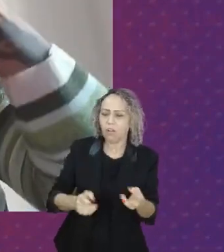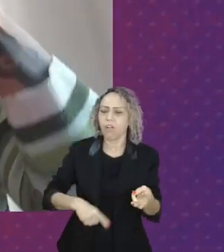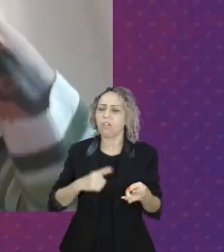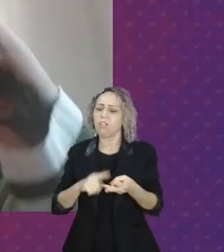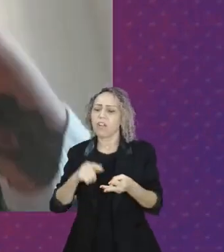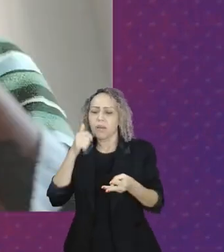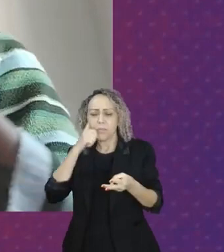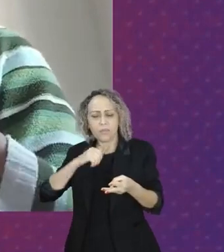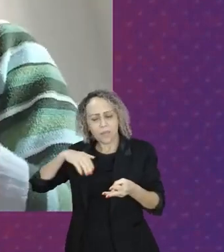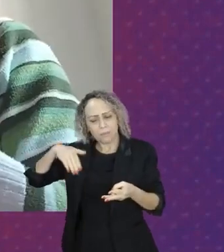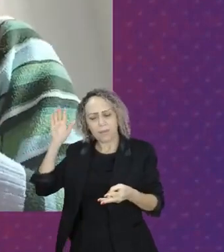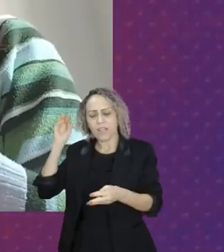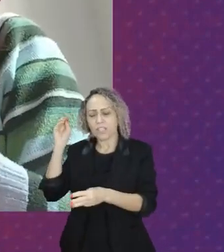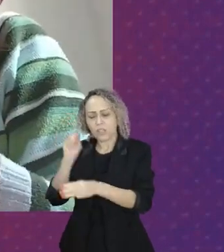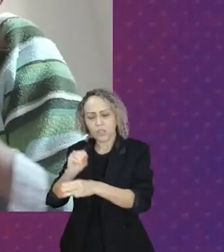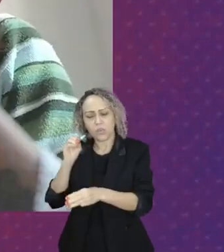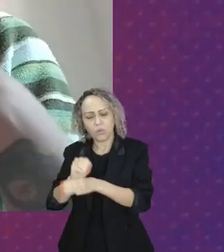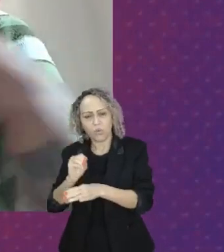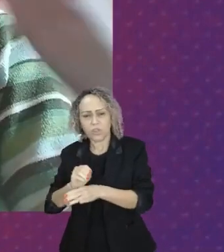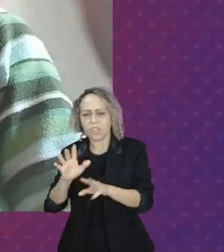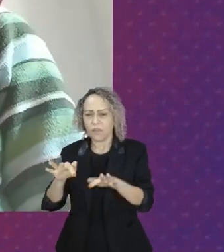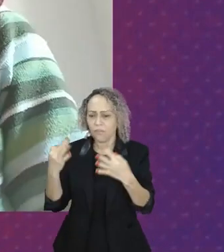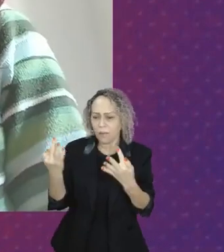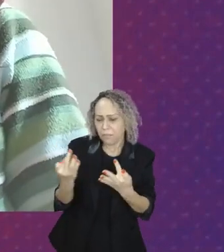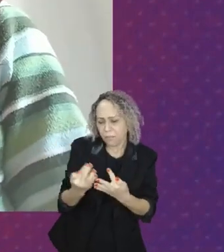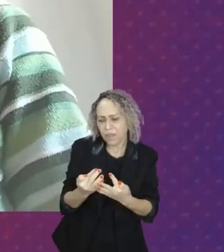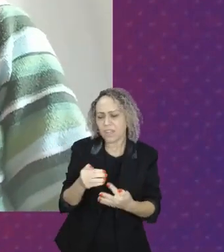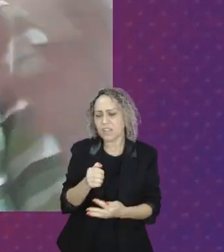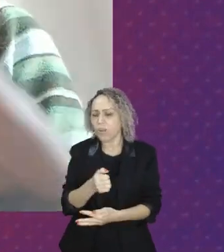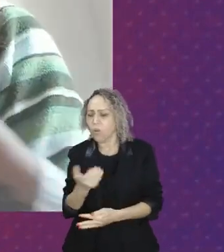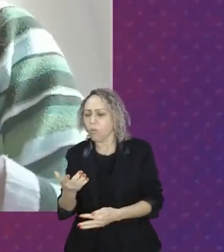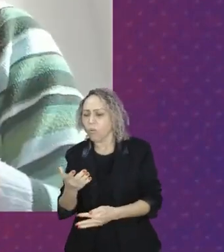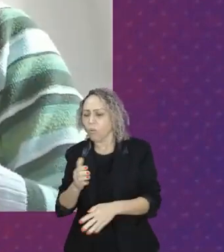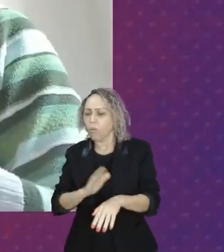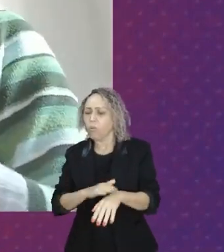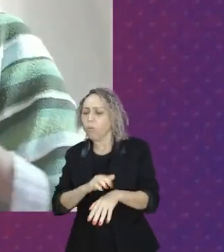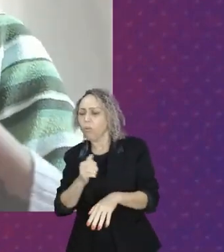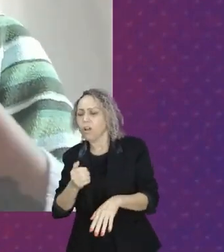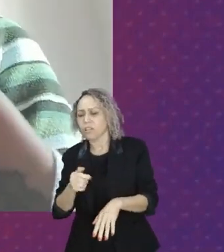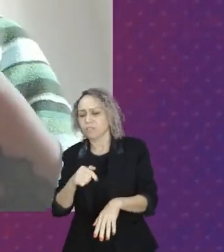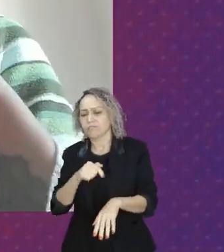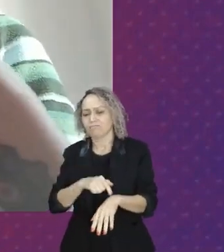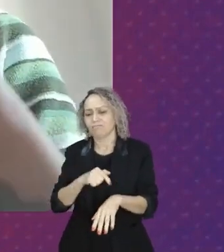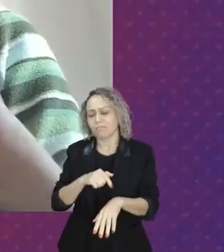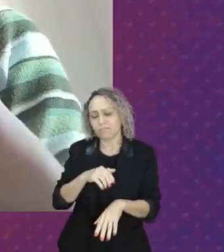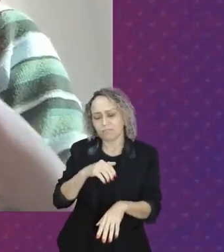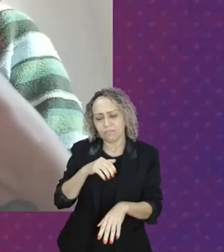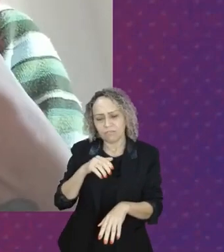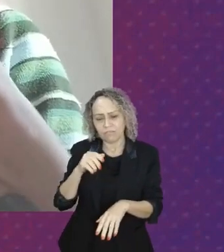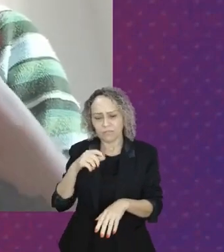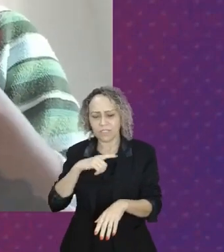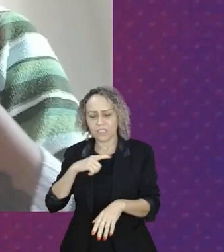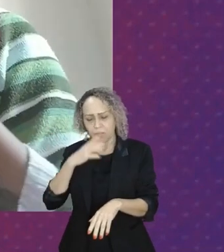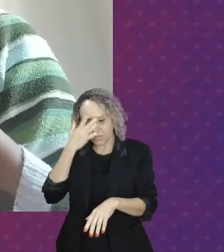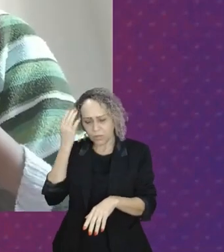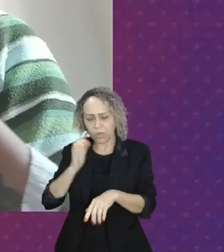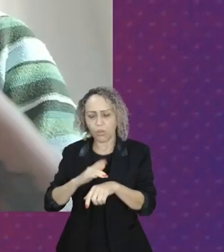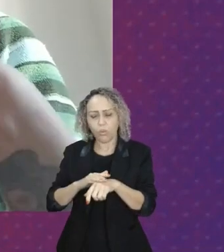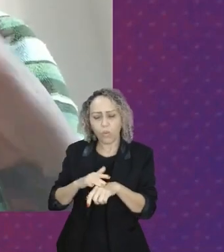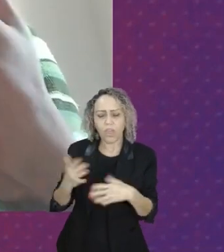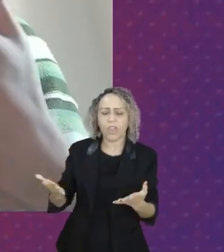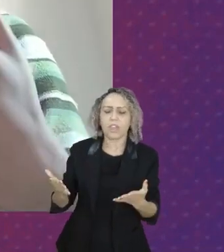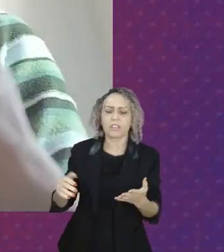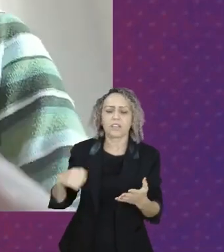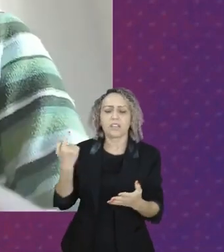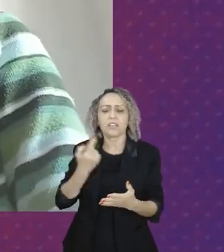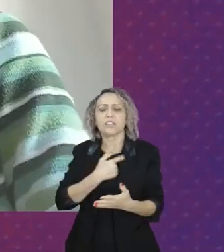médico. É sempre a gente, a grande maioria das vezes, somos nós mulheres que cumprimos esse papel da pessoa